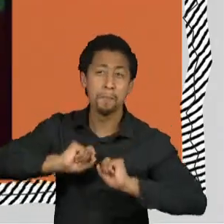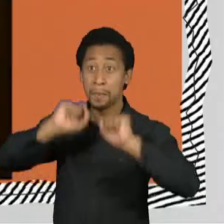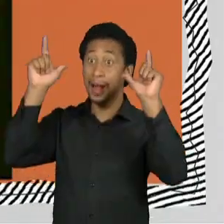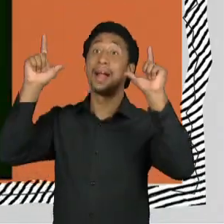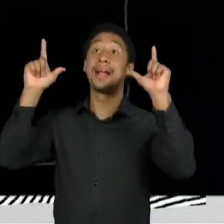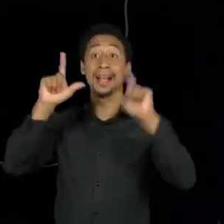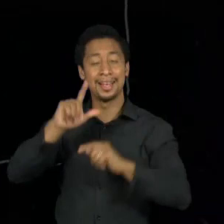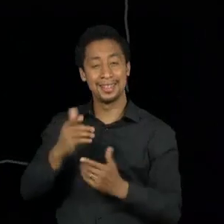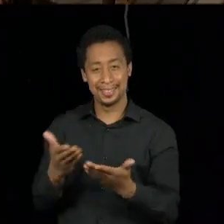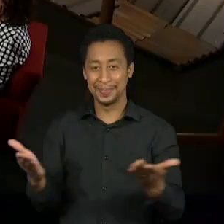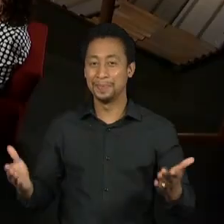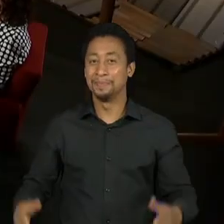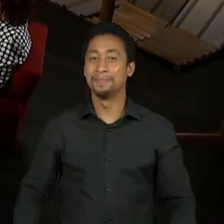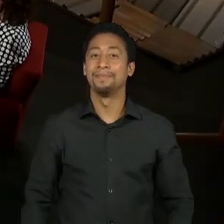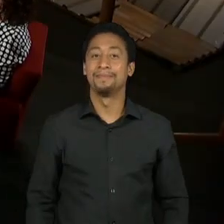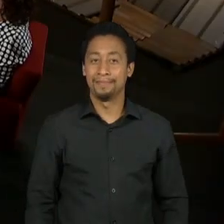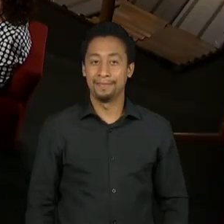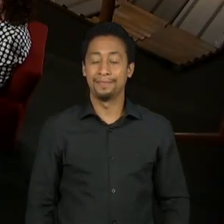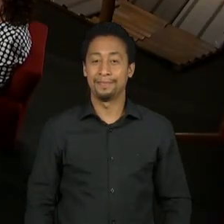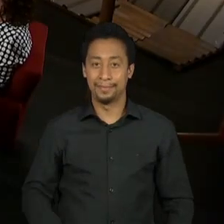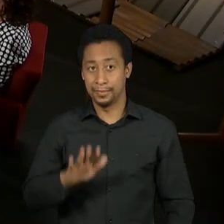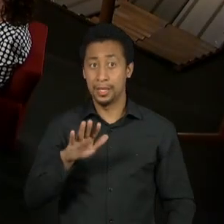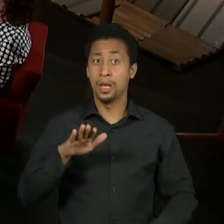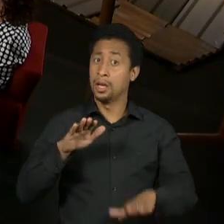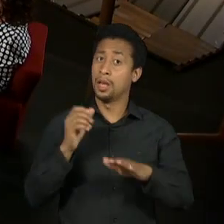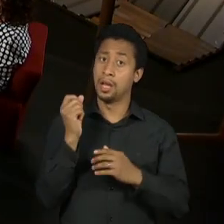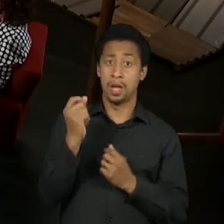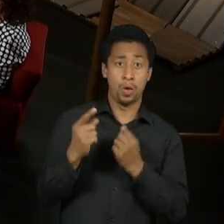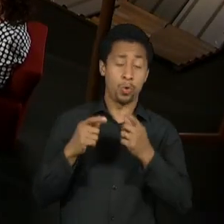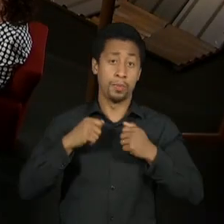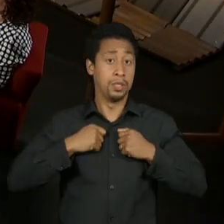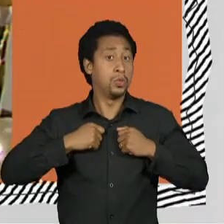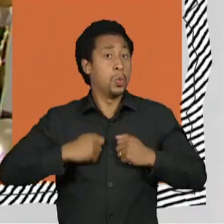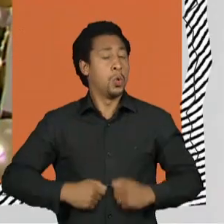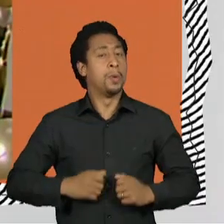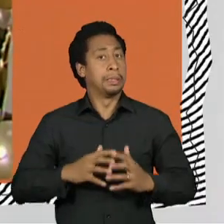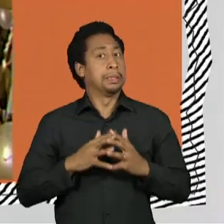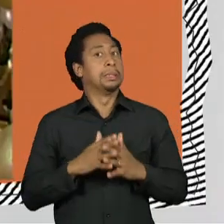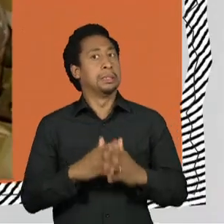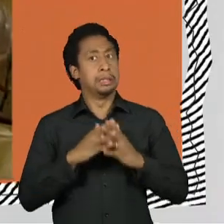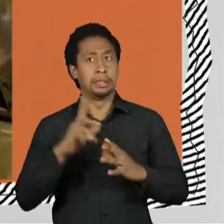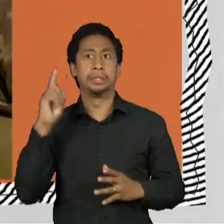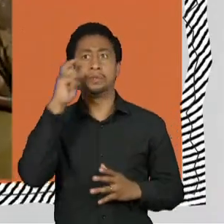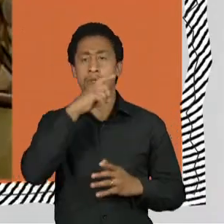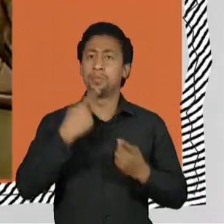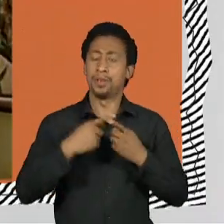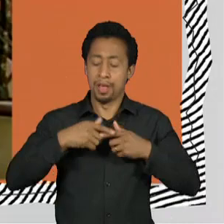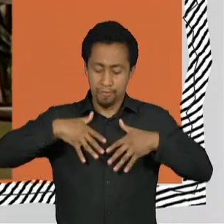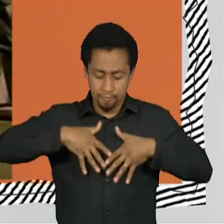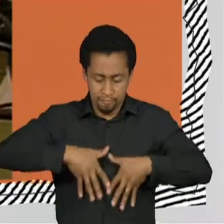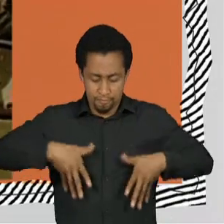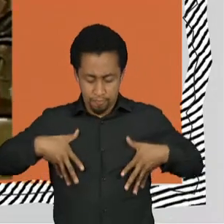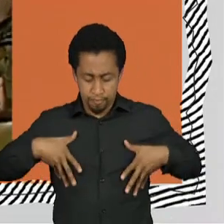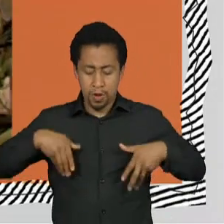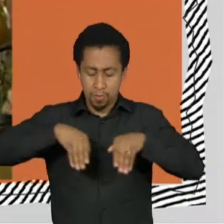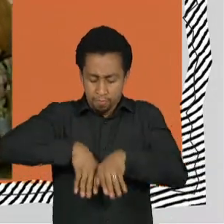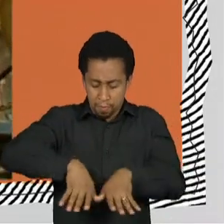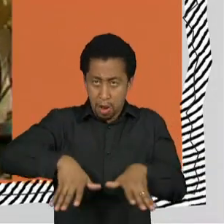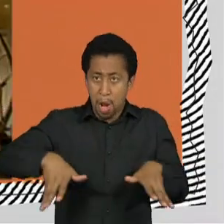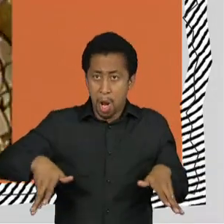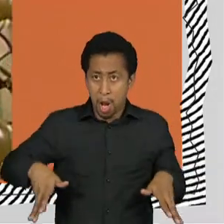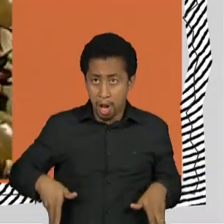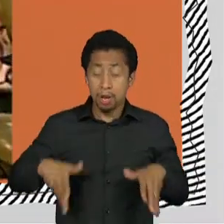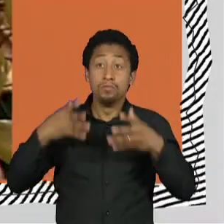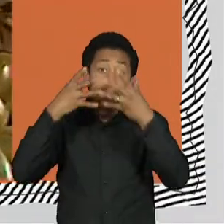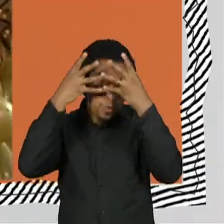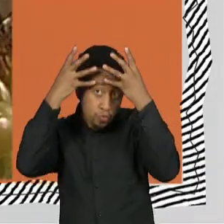canto. Alguns figurinos eram complicados, porque eu tinha muita roupa. Tinha corpete, tinha saia, tinha a peruca, era meu cabelo tudo